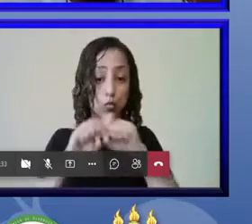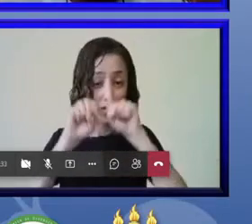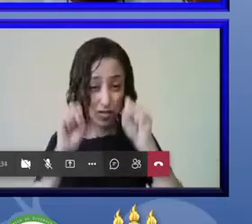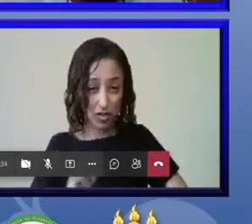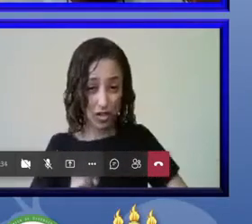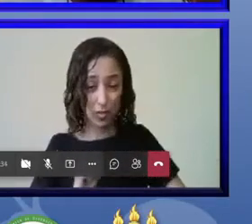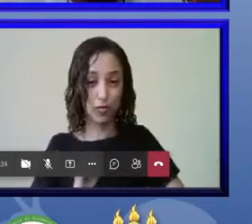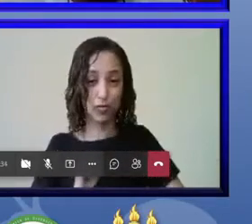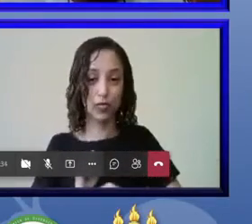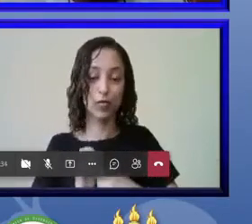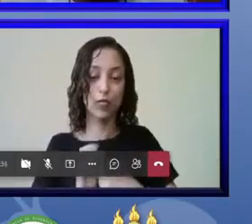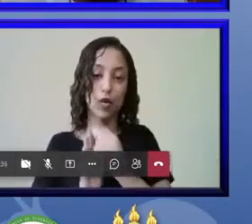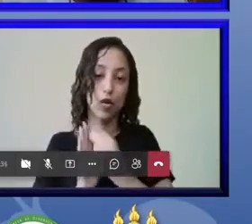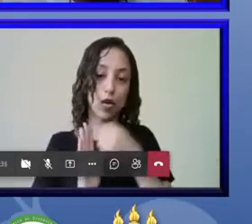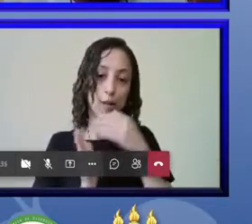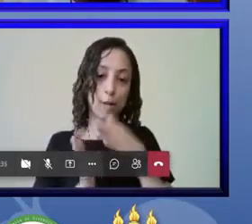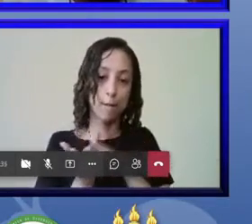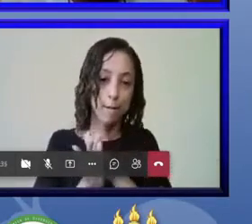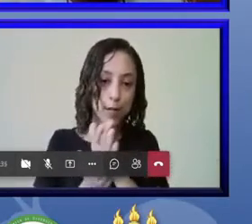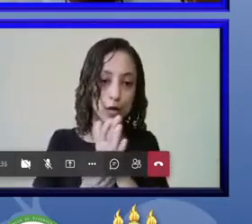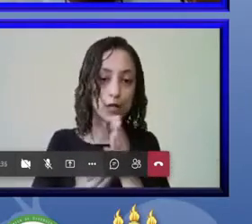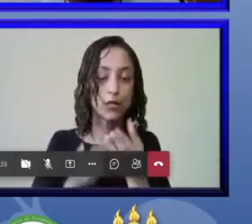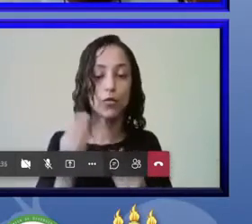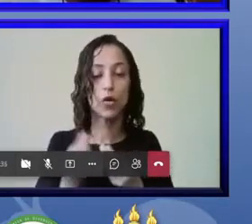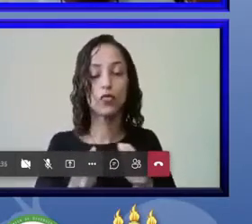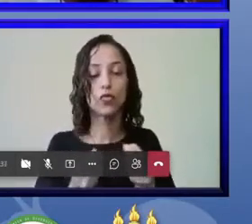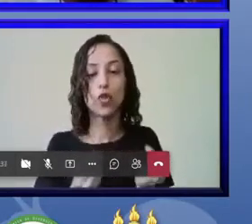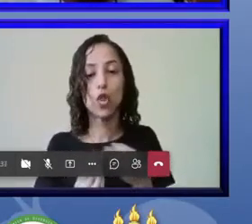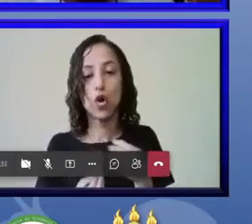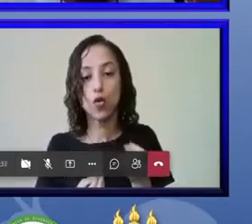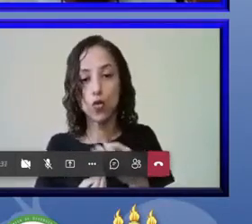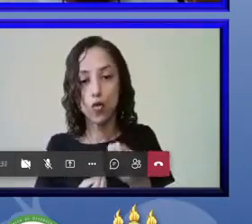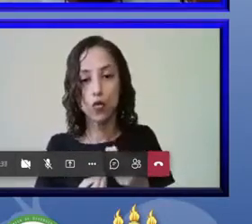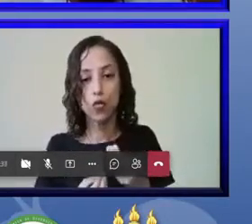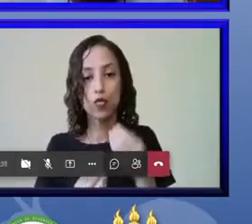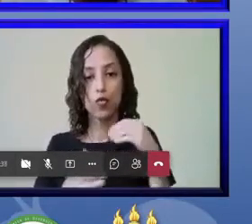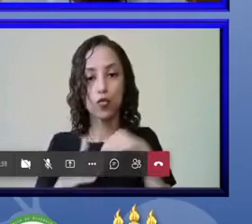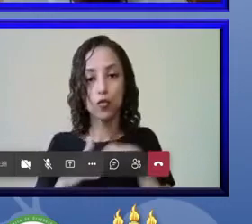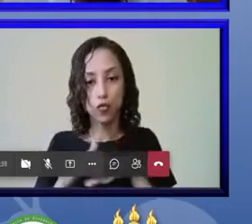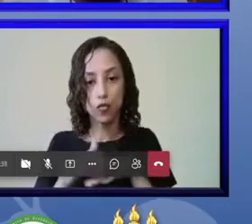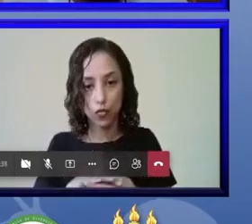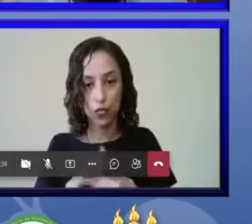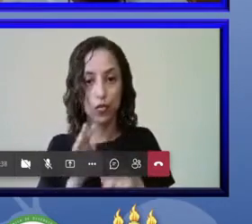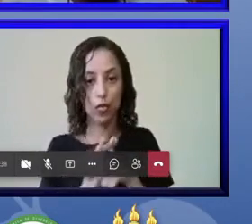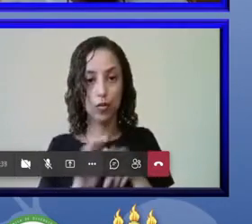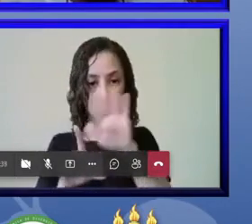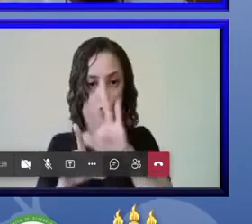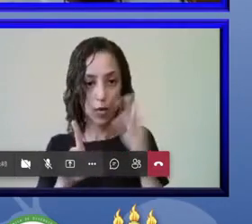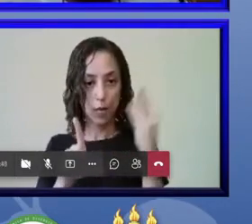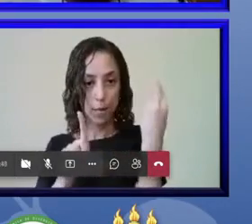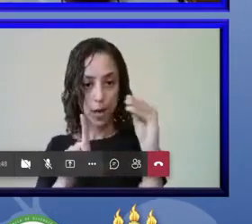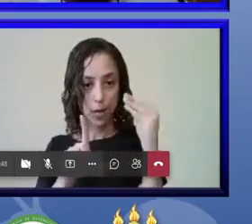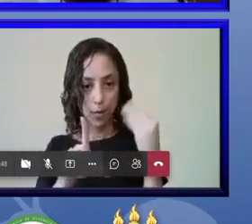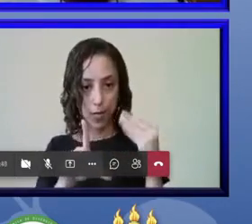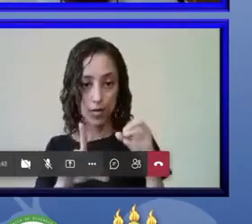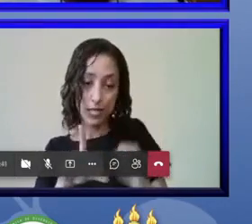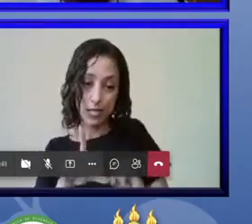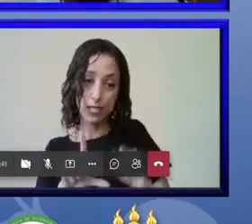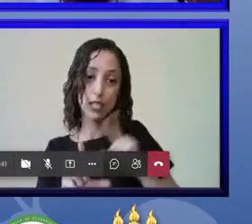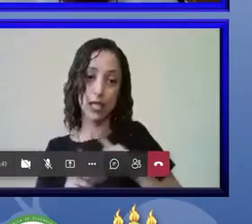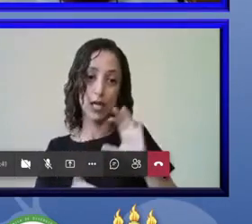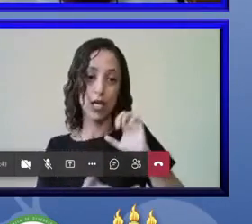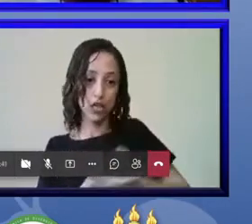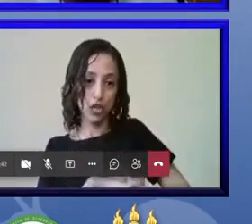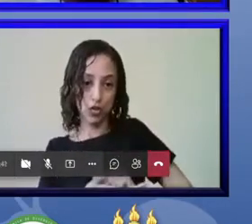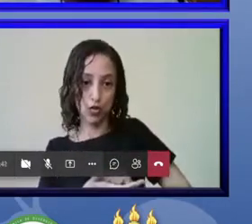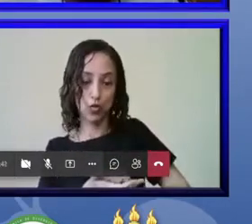e inclusive fazer atualizações no acervo do mesmo, desde que ele esteja habilitado, credenciado